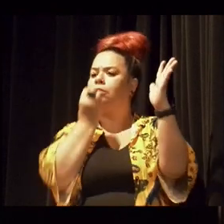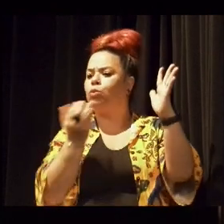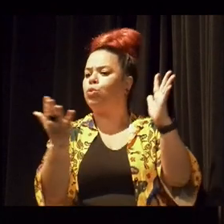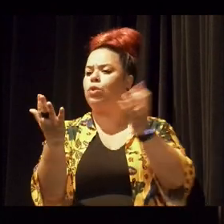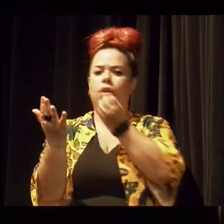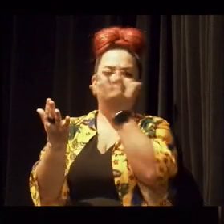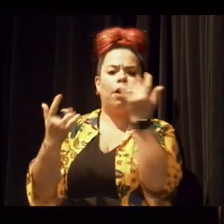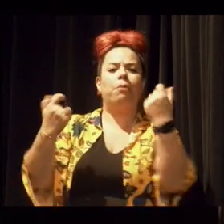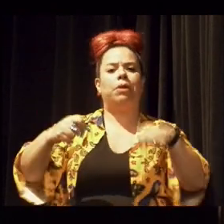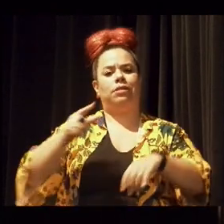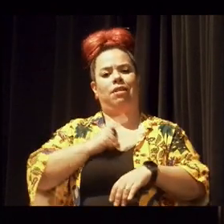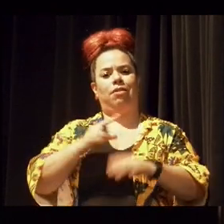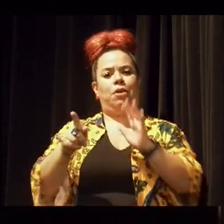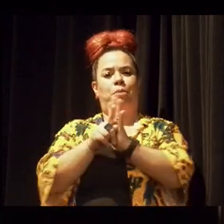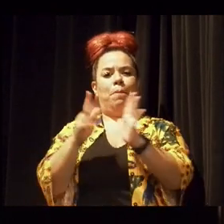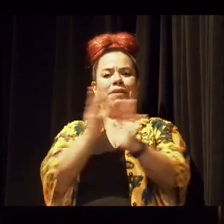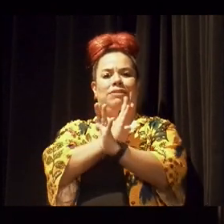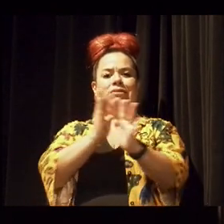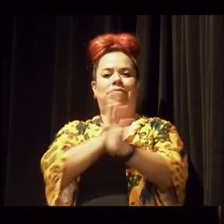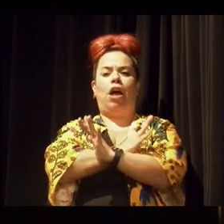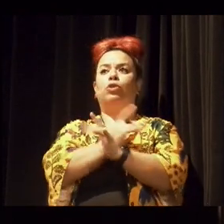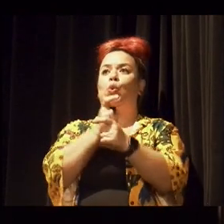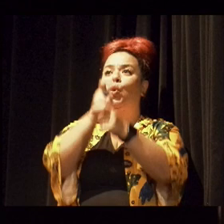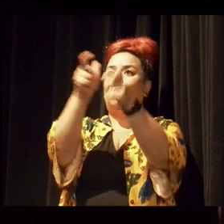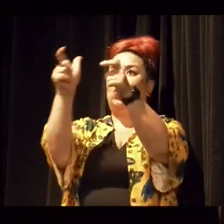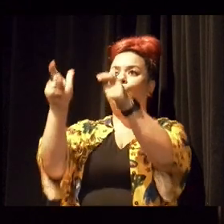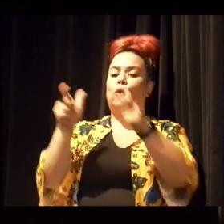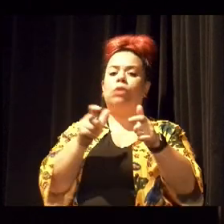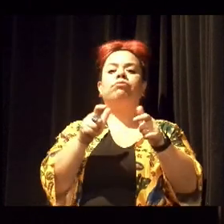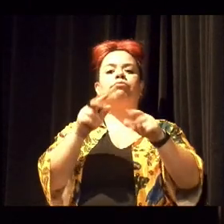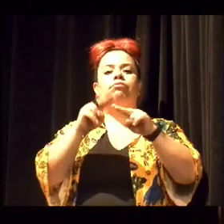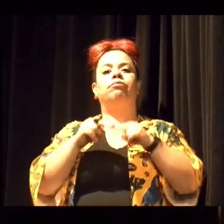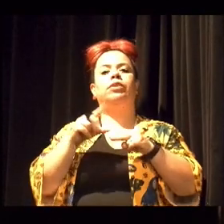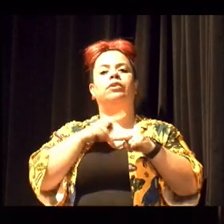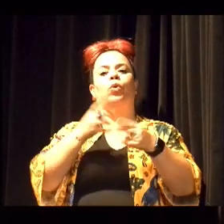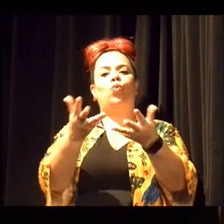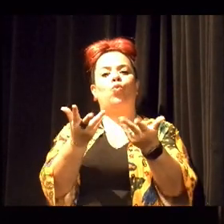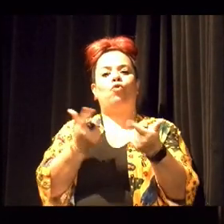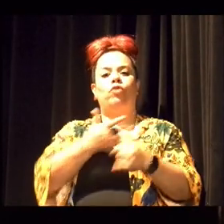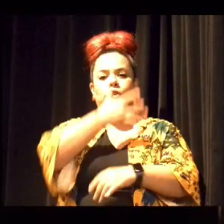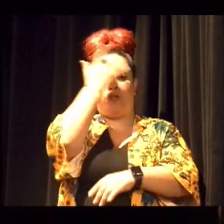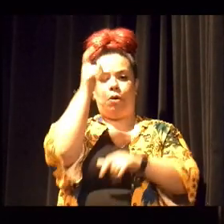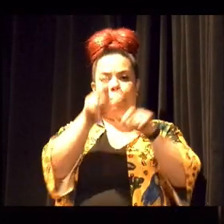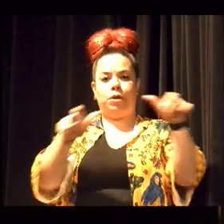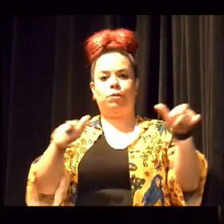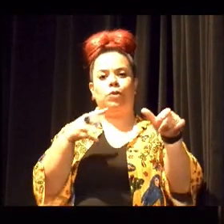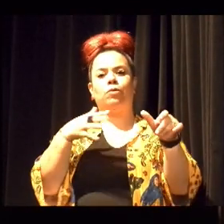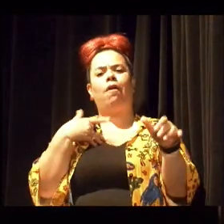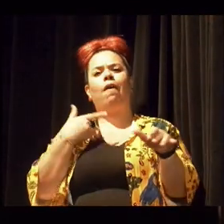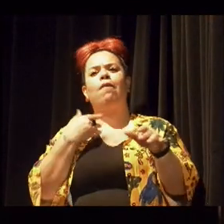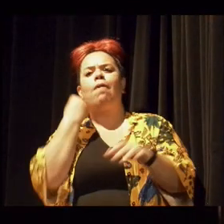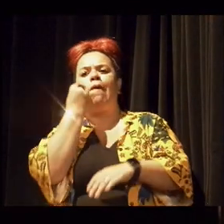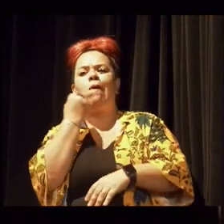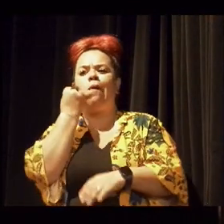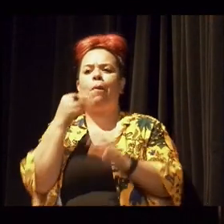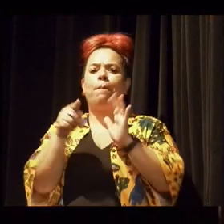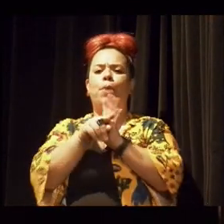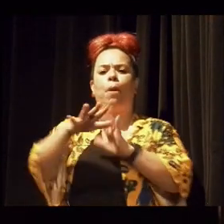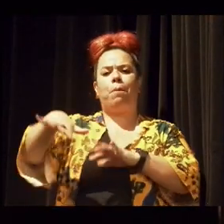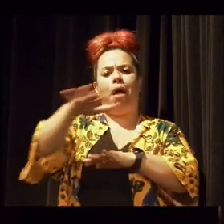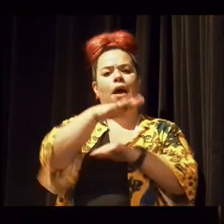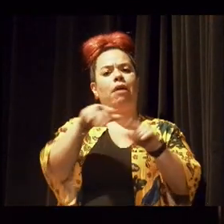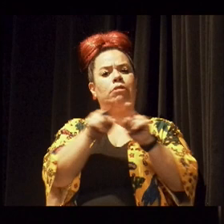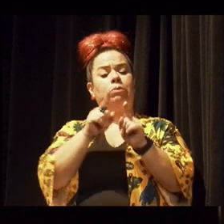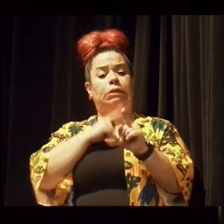E essa programação está trazendo justamente esse convite para as pessoas vivenciarem essas áreas verdes, trazendo